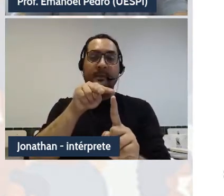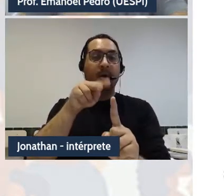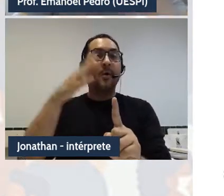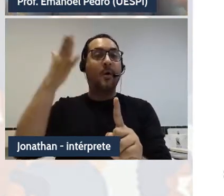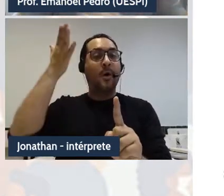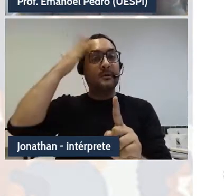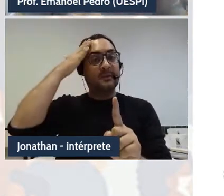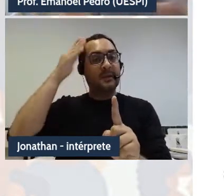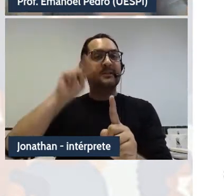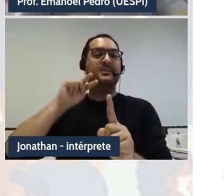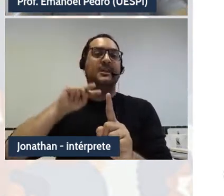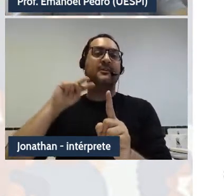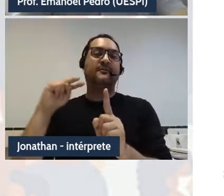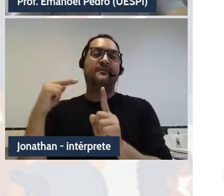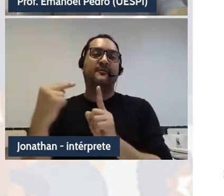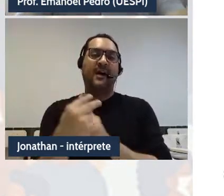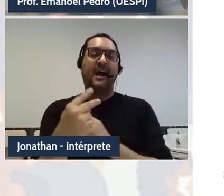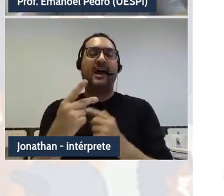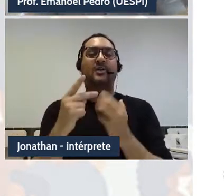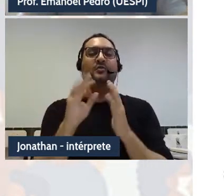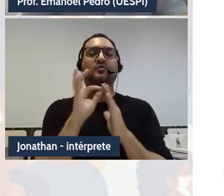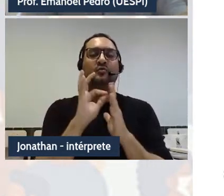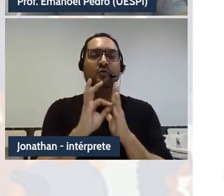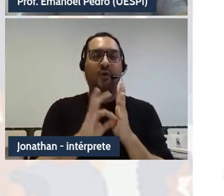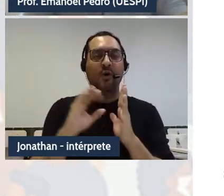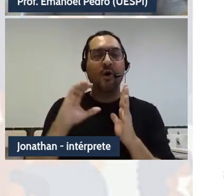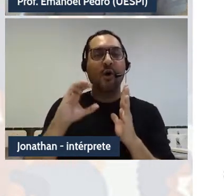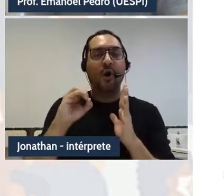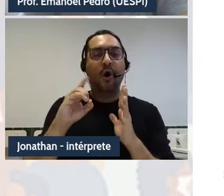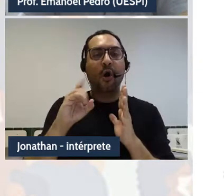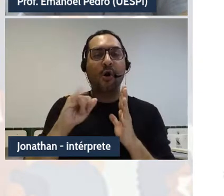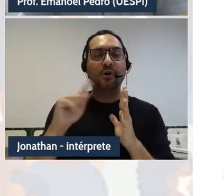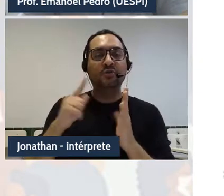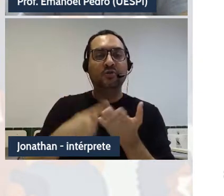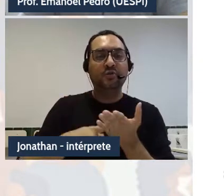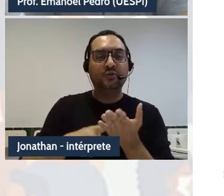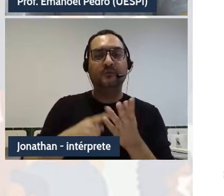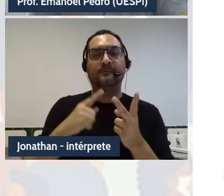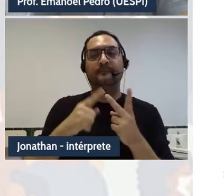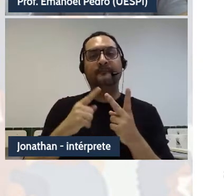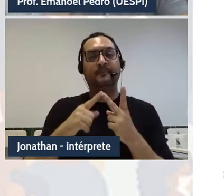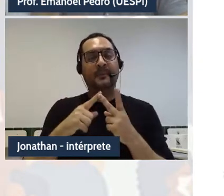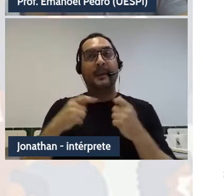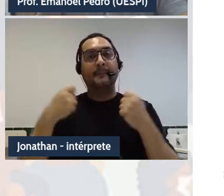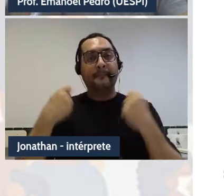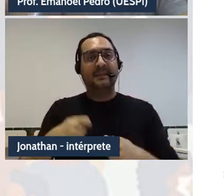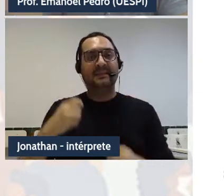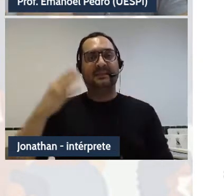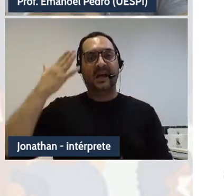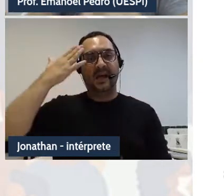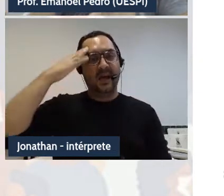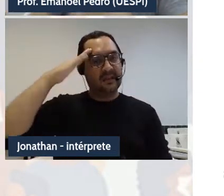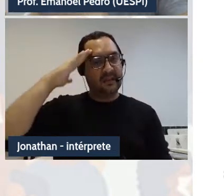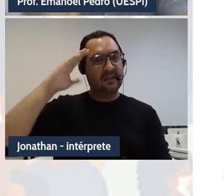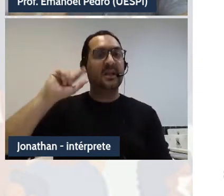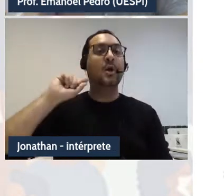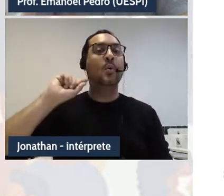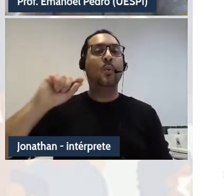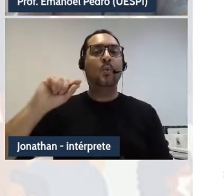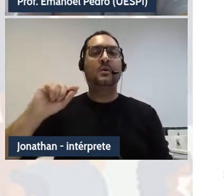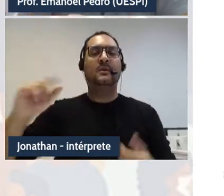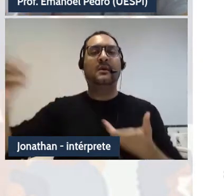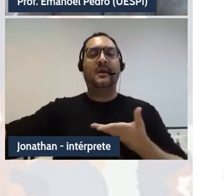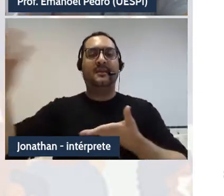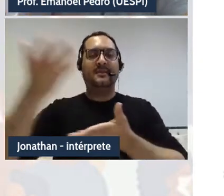e o jogo de codificação, decodificação, passa a ser superada pela compreensão circular da interação entre